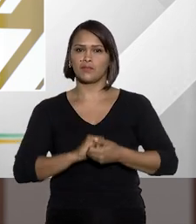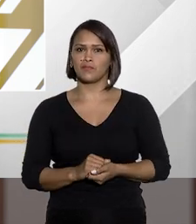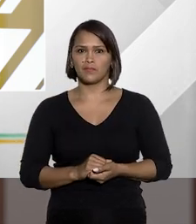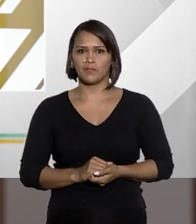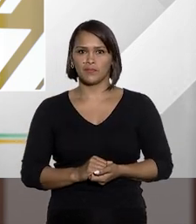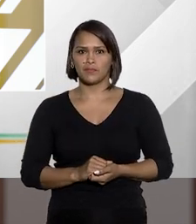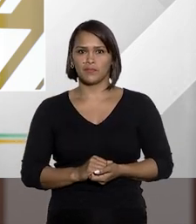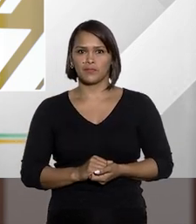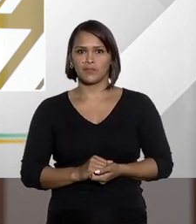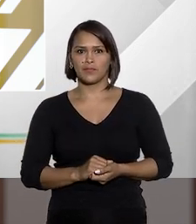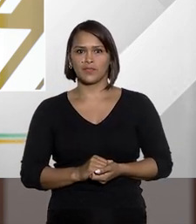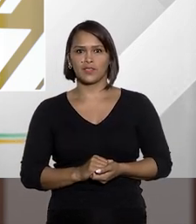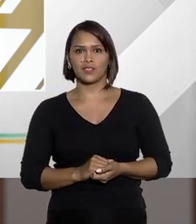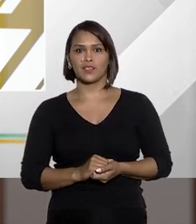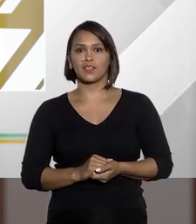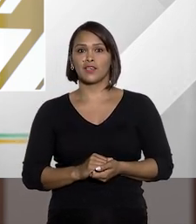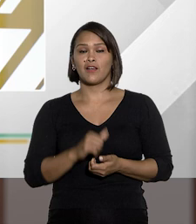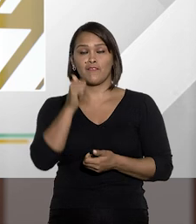de hoje, professor.